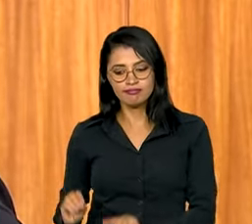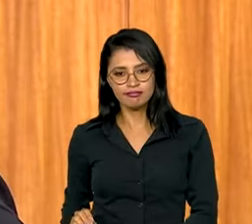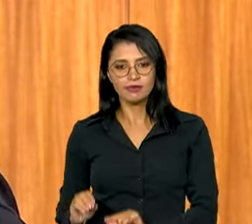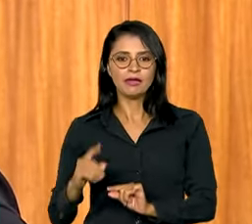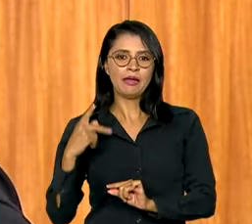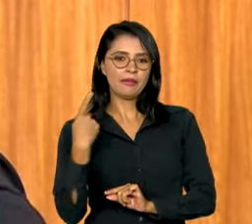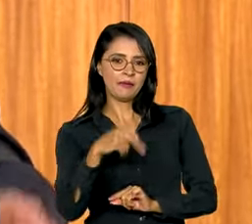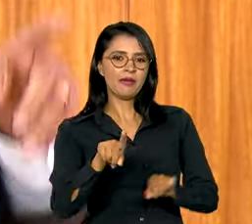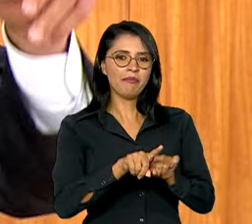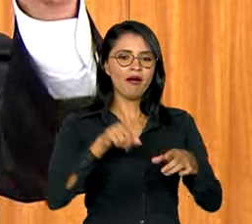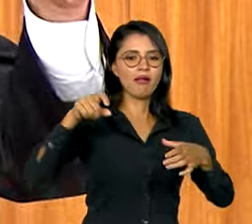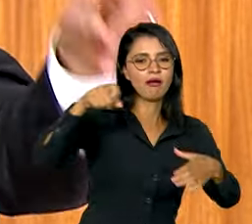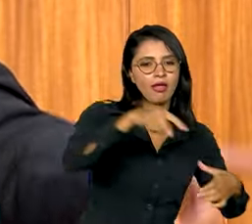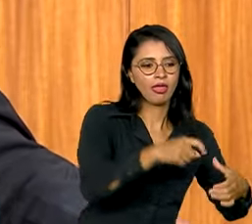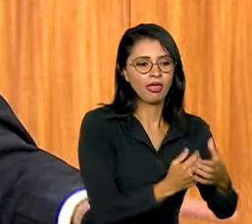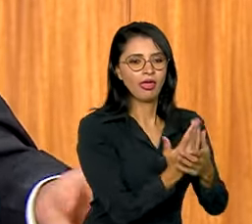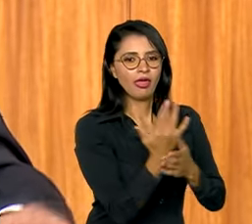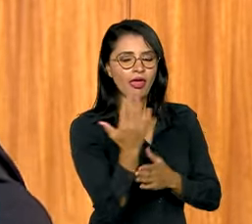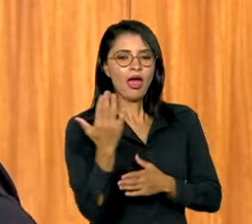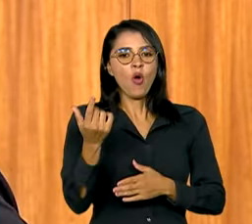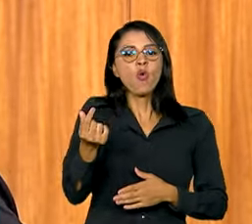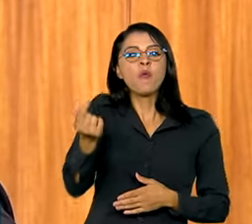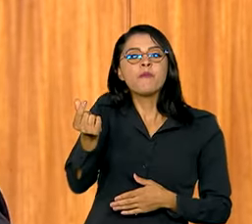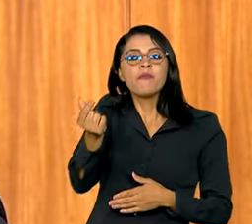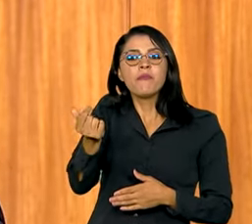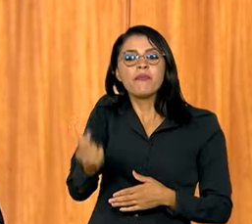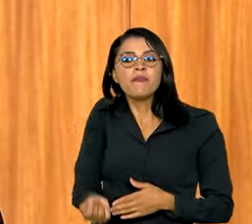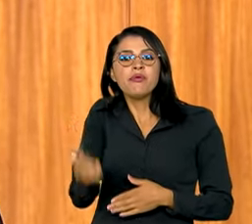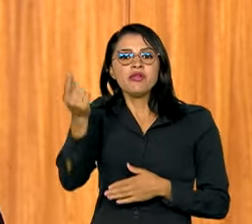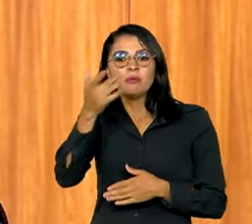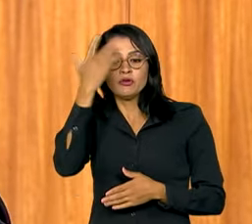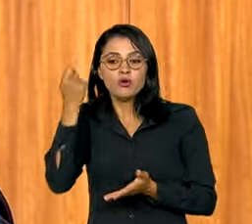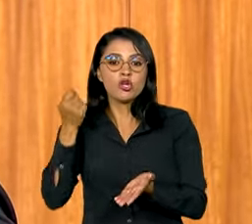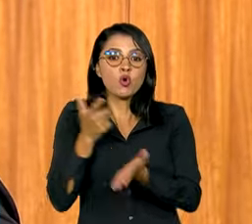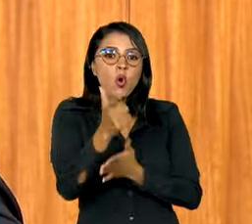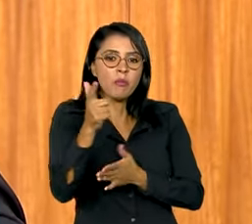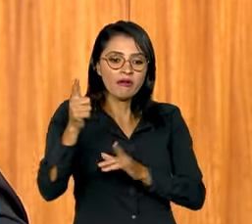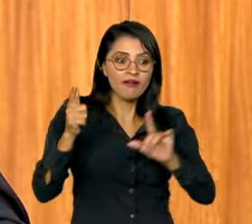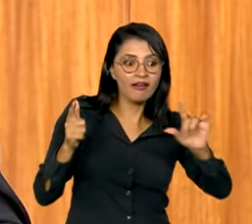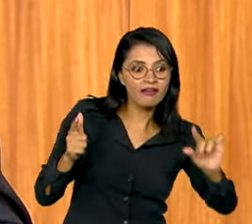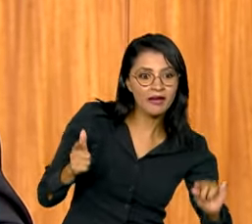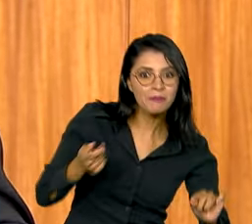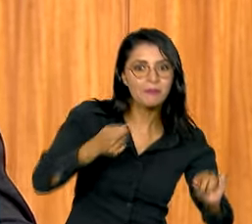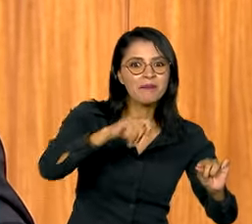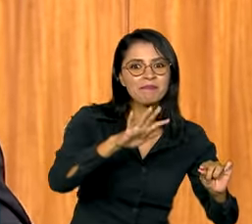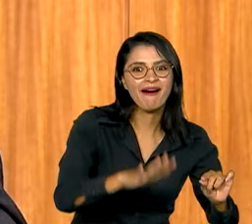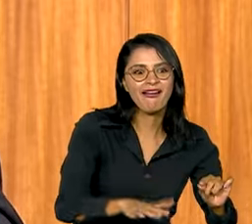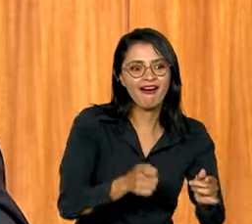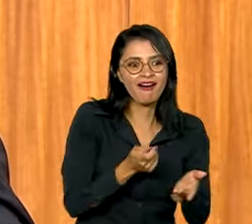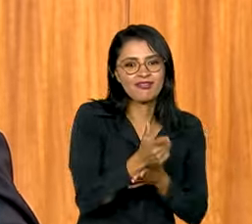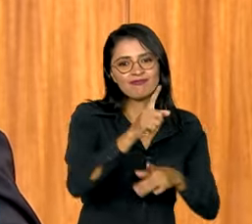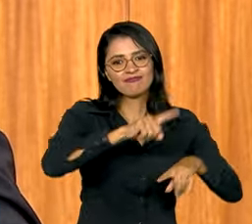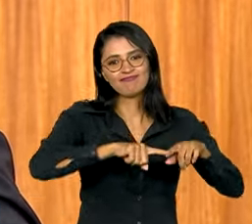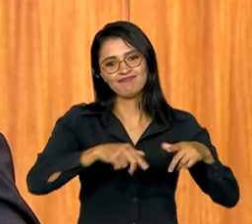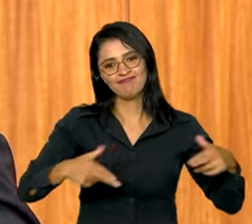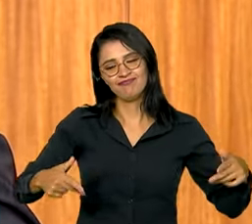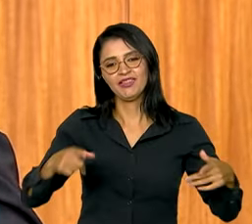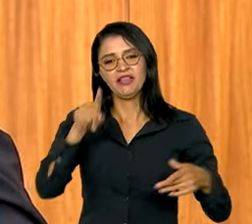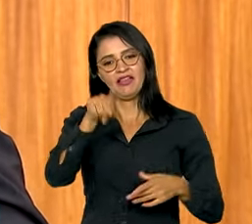para os produtores, reduzir o preço para o consumidor que vai pagar por esses produtos e, portanto,